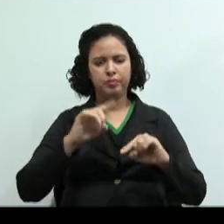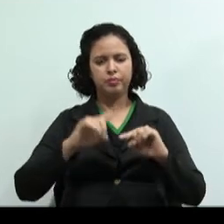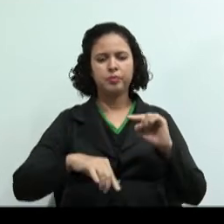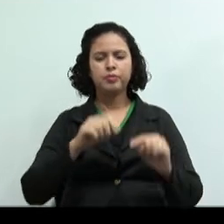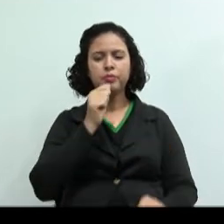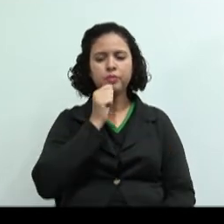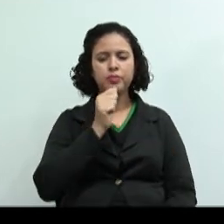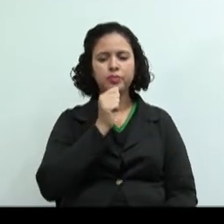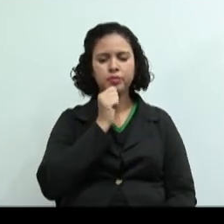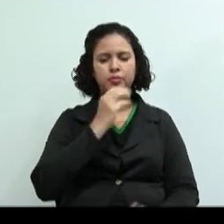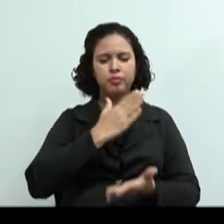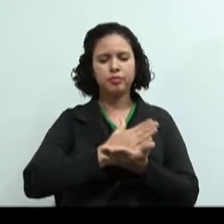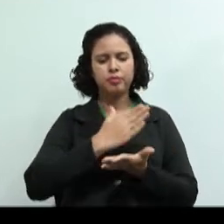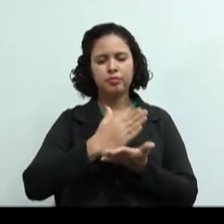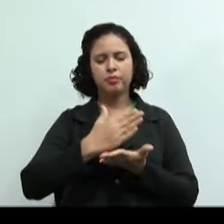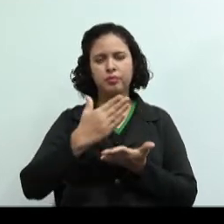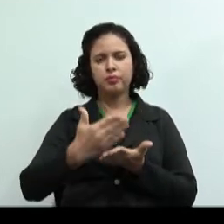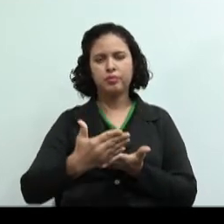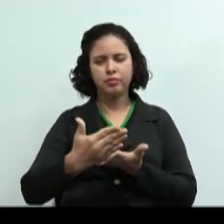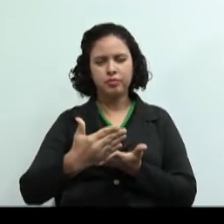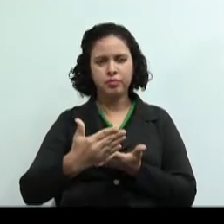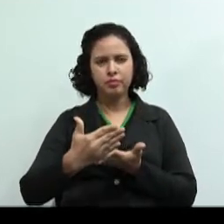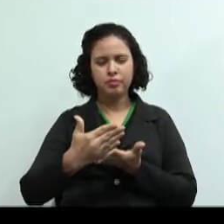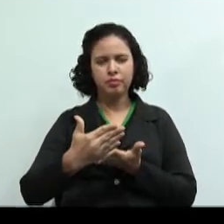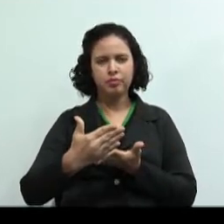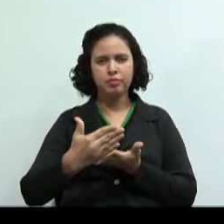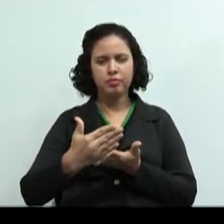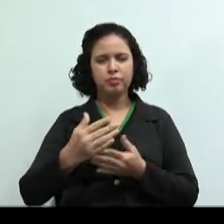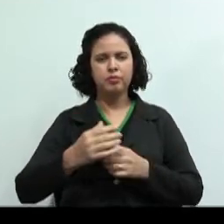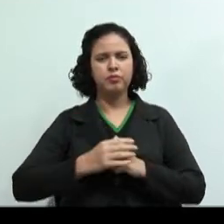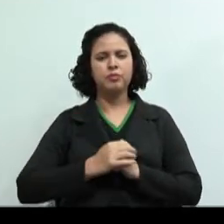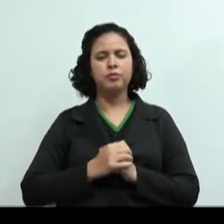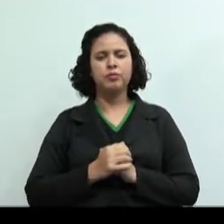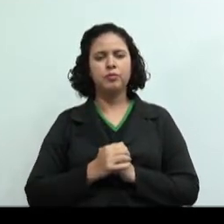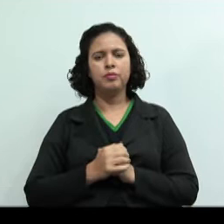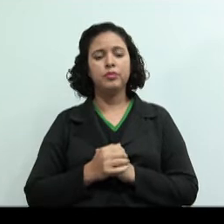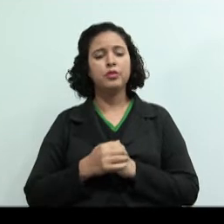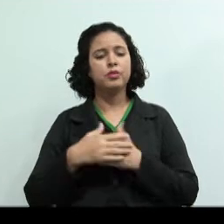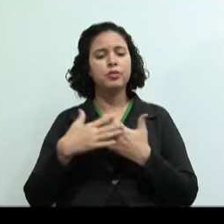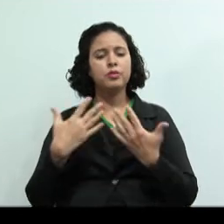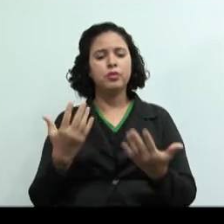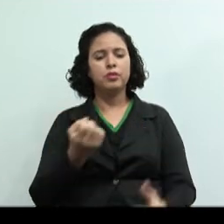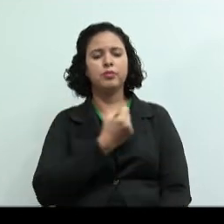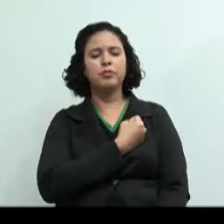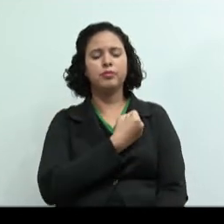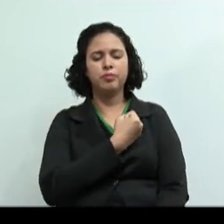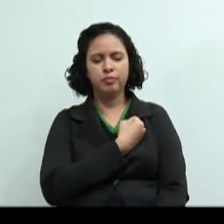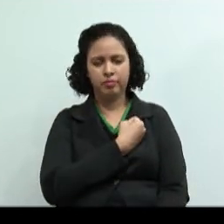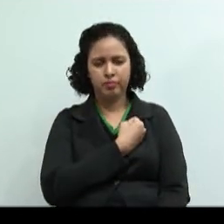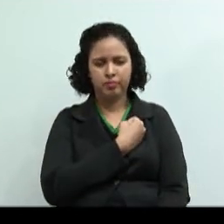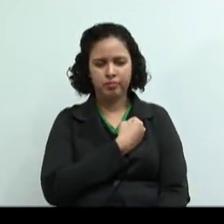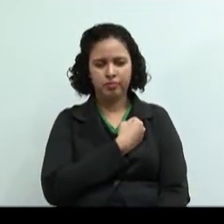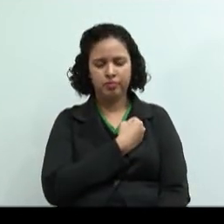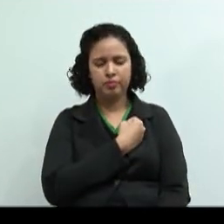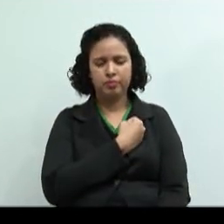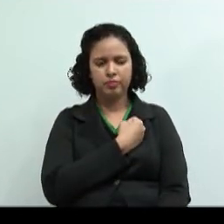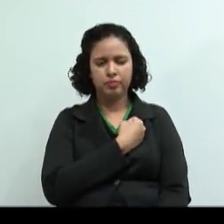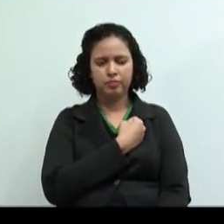necessidade de rateios. Então, qual... Que custo é esse, professora